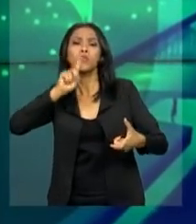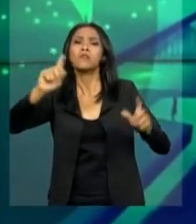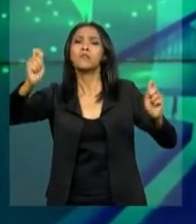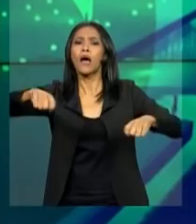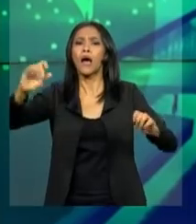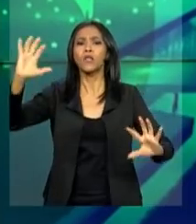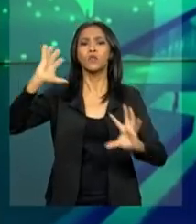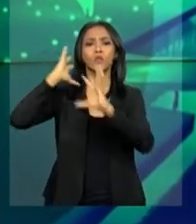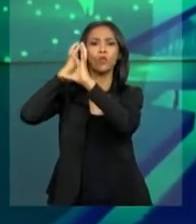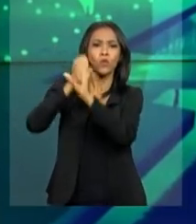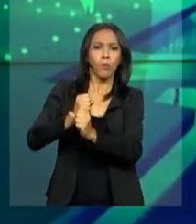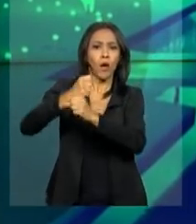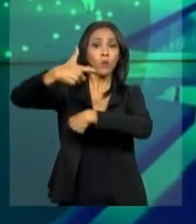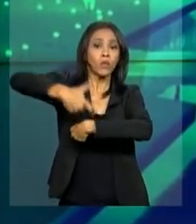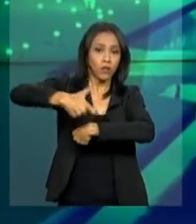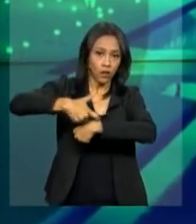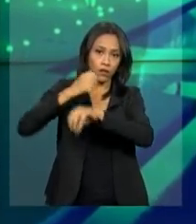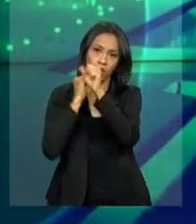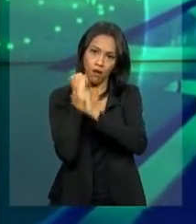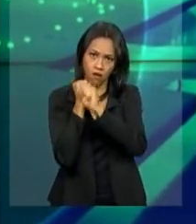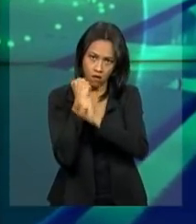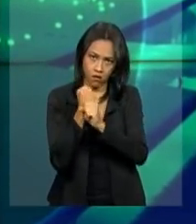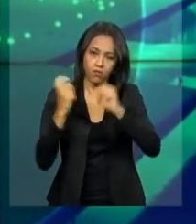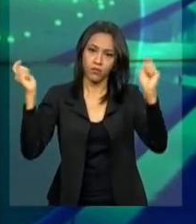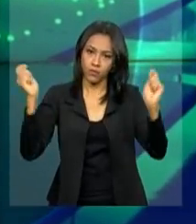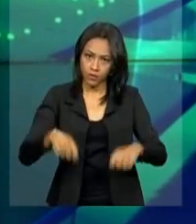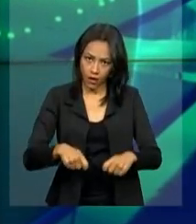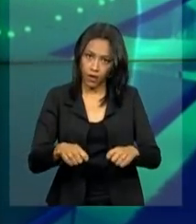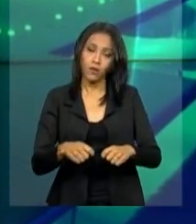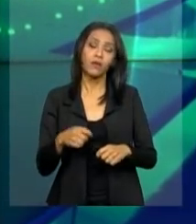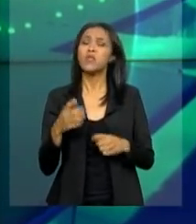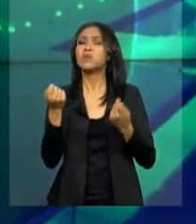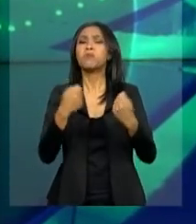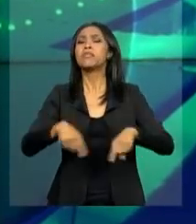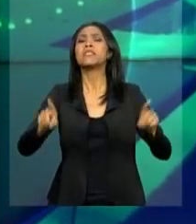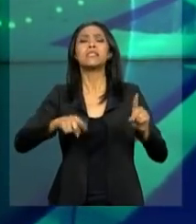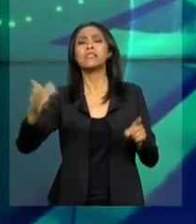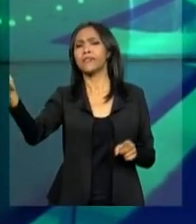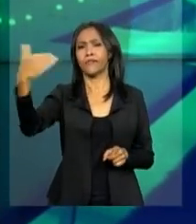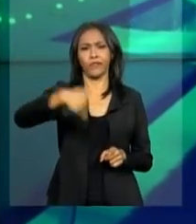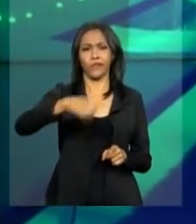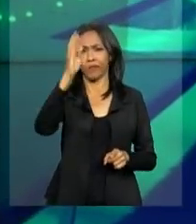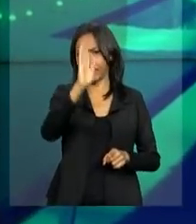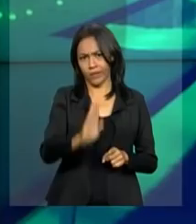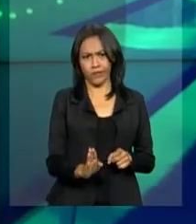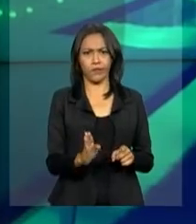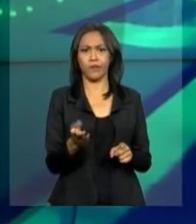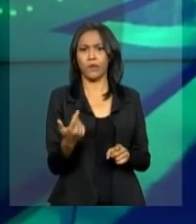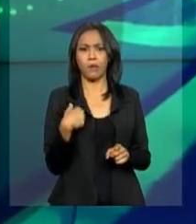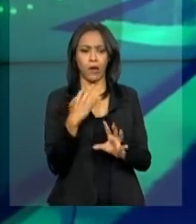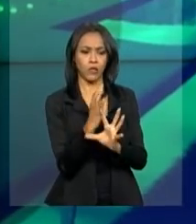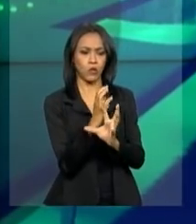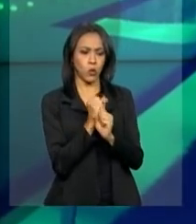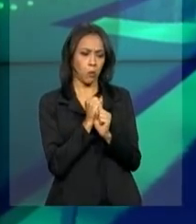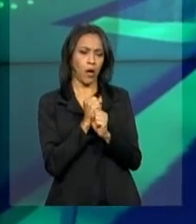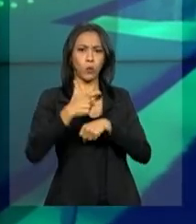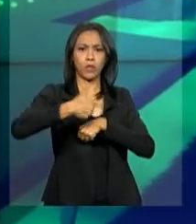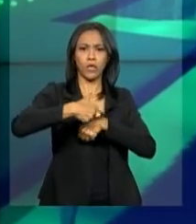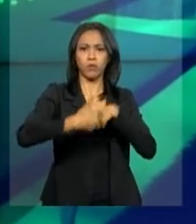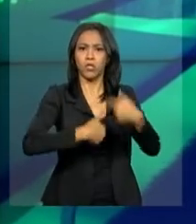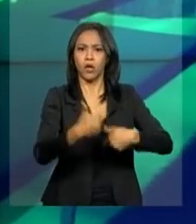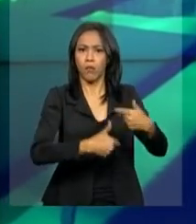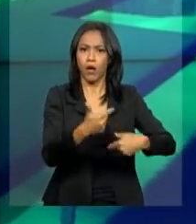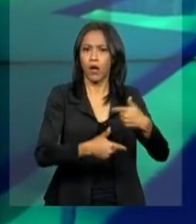contribuição previdenciária nos dois países. Também não vai ser mais necessário vir ao Brasil para totalizar o tempo de contribuição ou